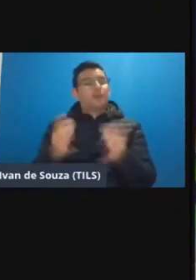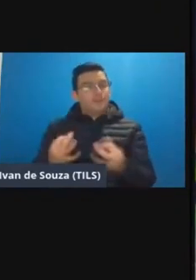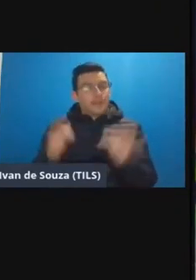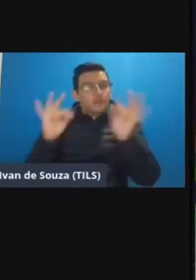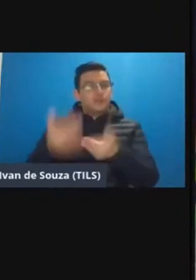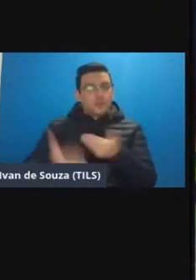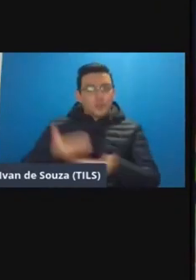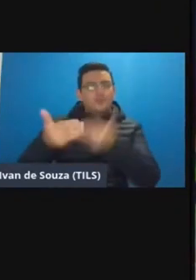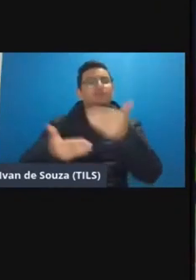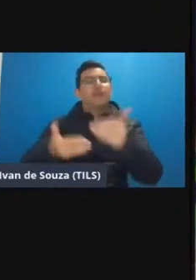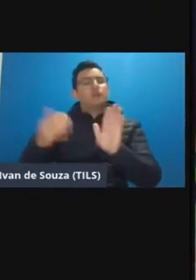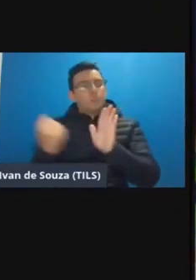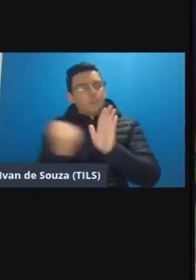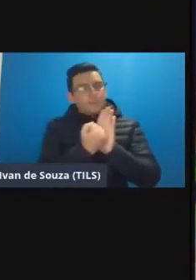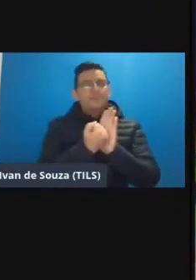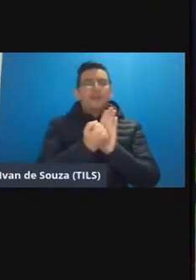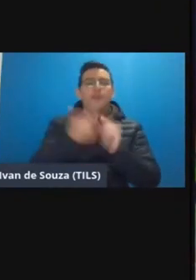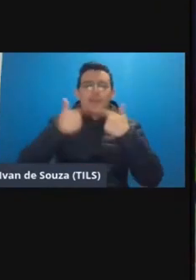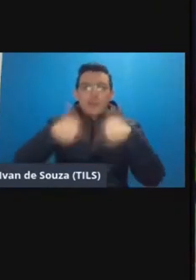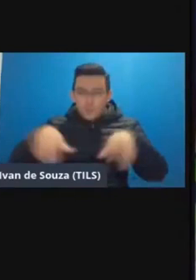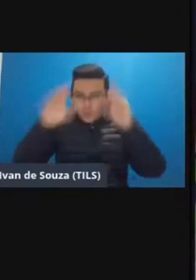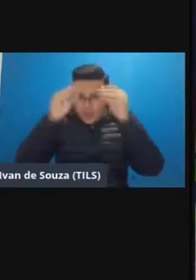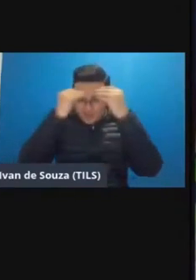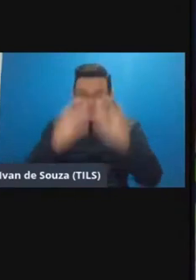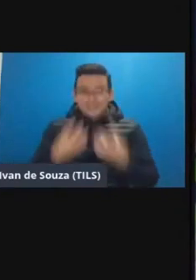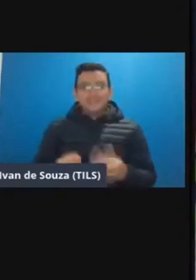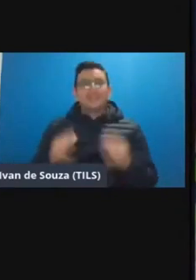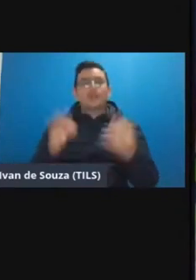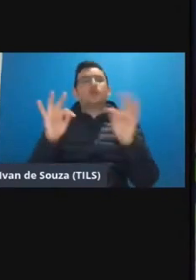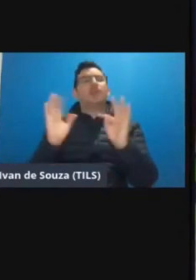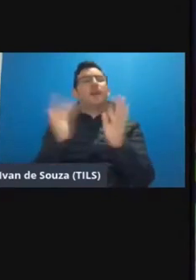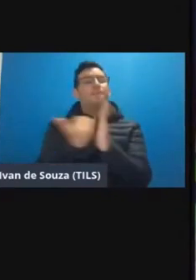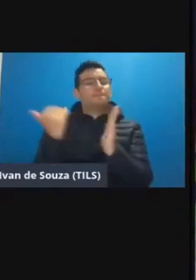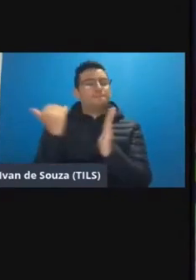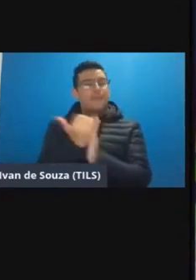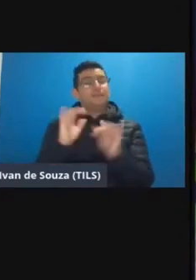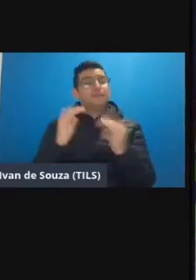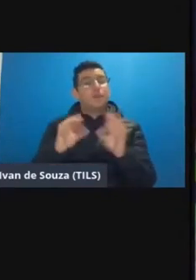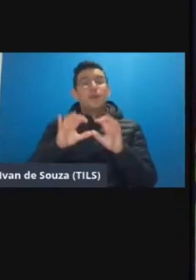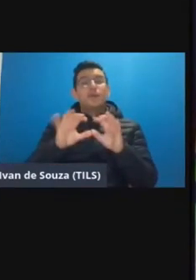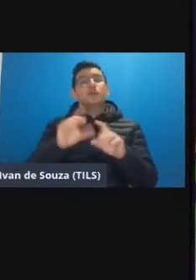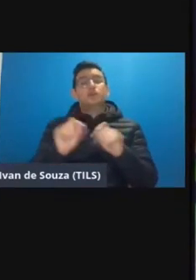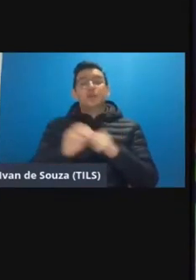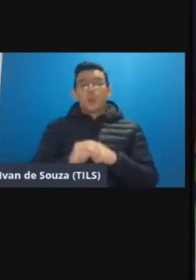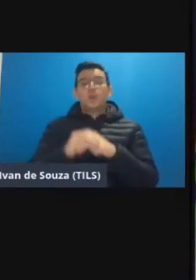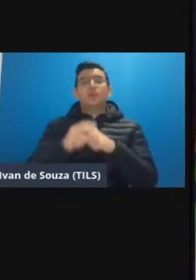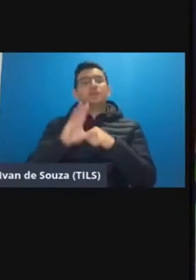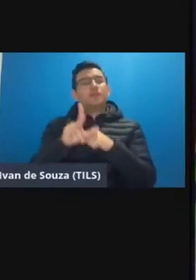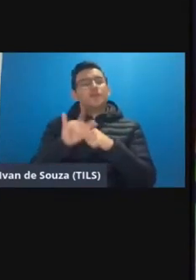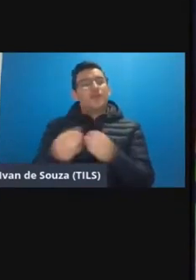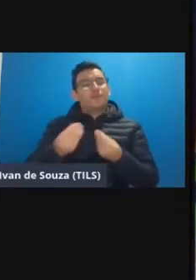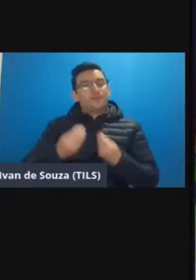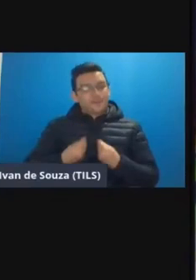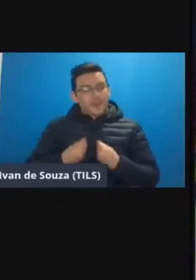processo como simbólico como linguagem né essa tecnologia maior então esse conjunto né desses conhecimentos eles vão me